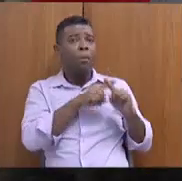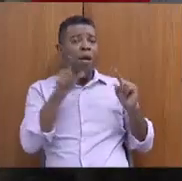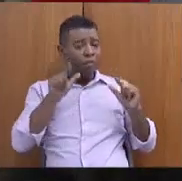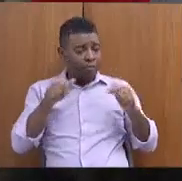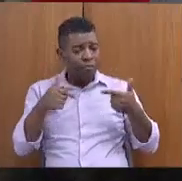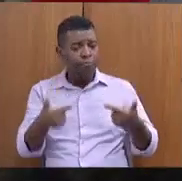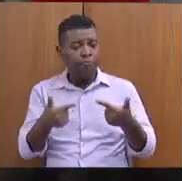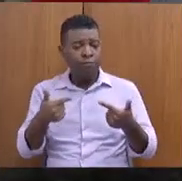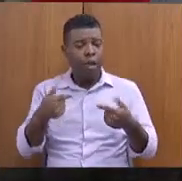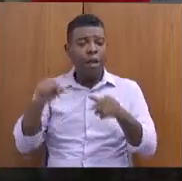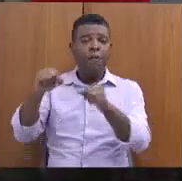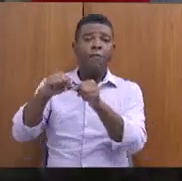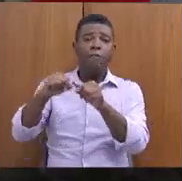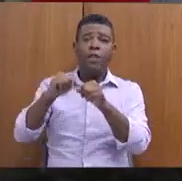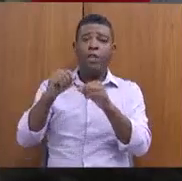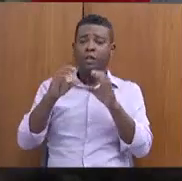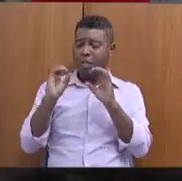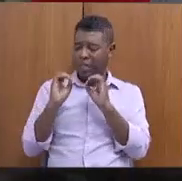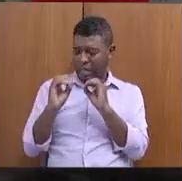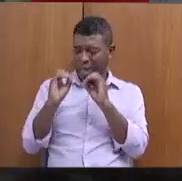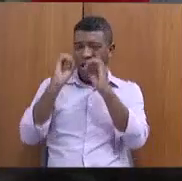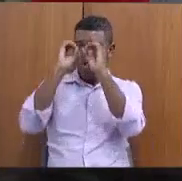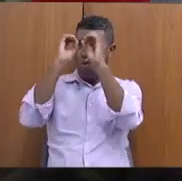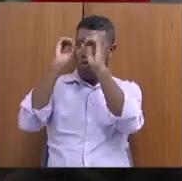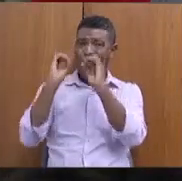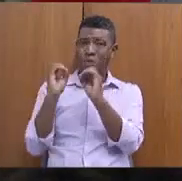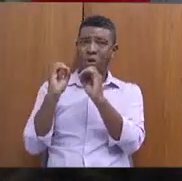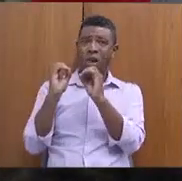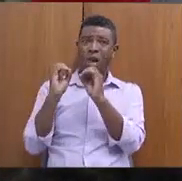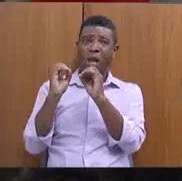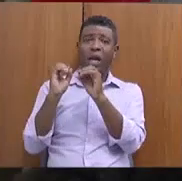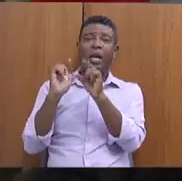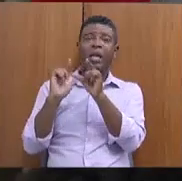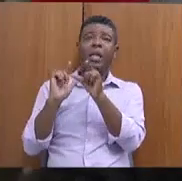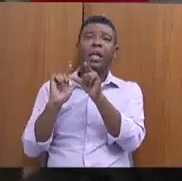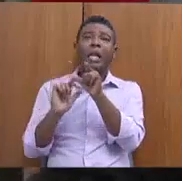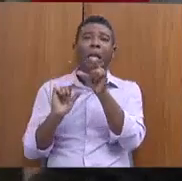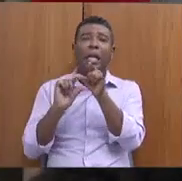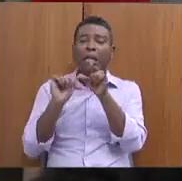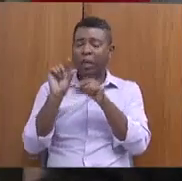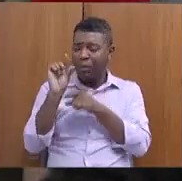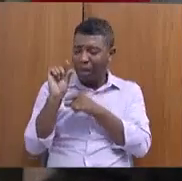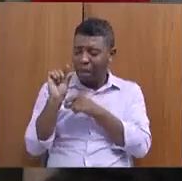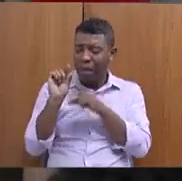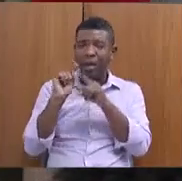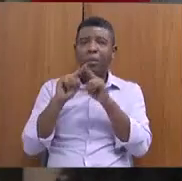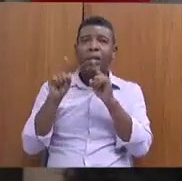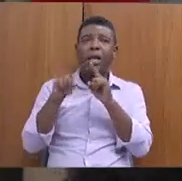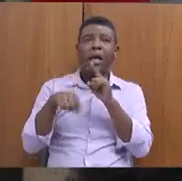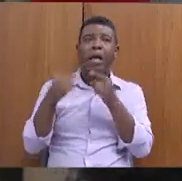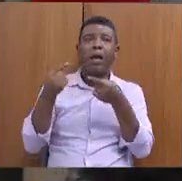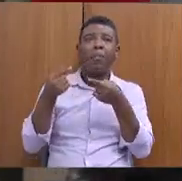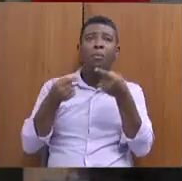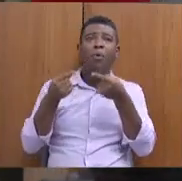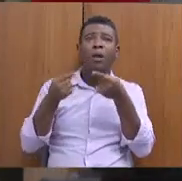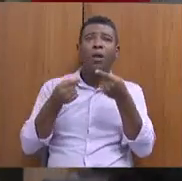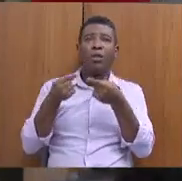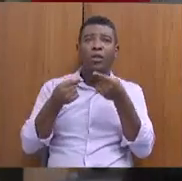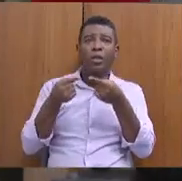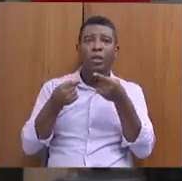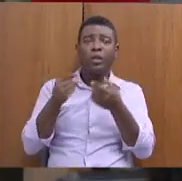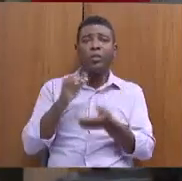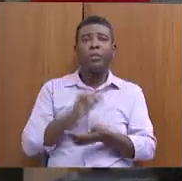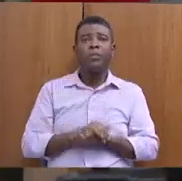Subsecretaria de Direitos Humanos, uma letrinha pequena aqui, mas é política. Deixa eu ver aqui. Essa aqui.